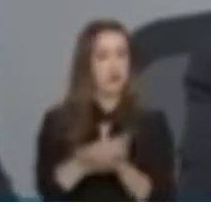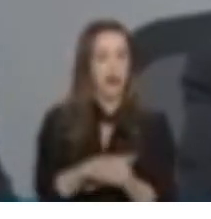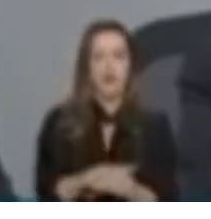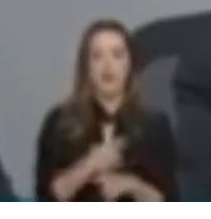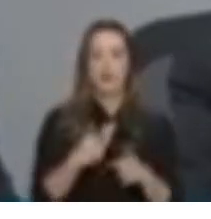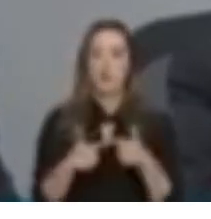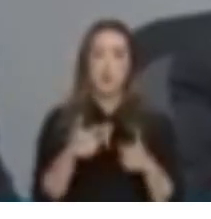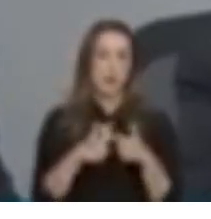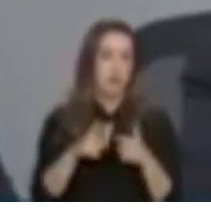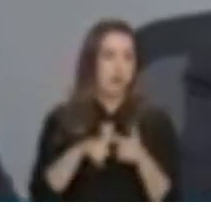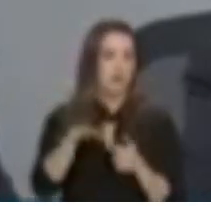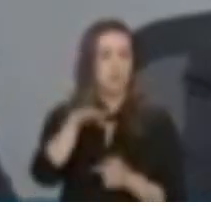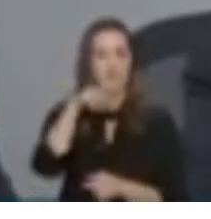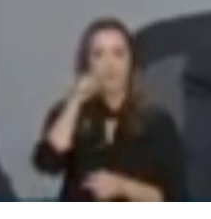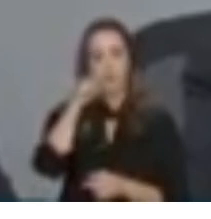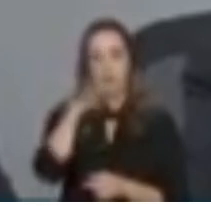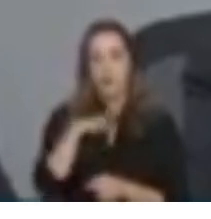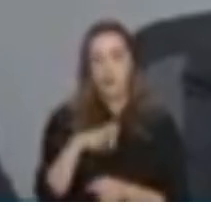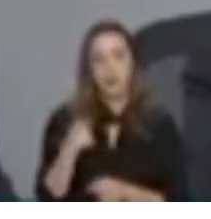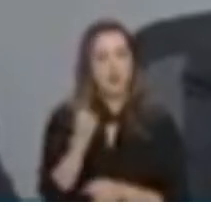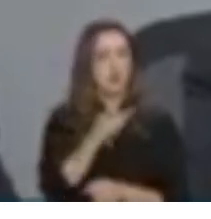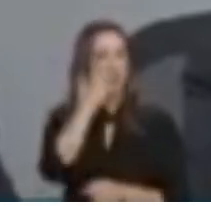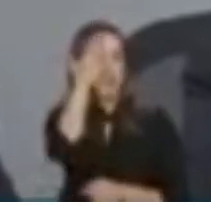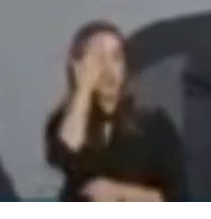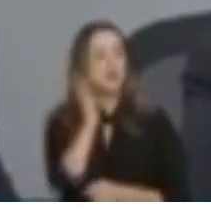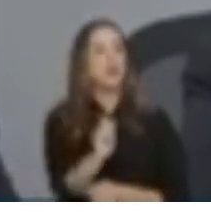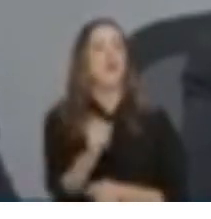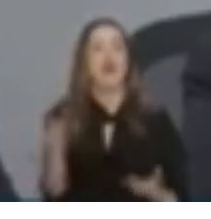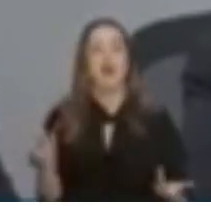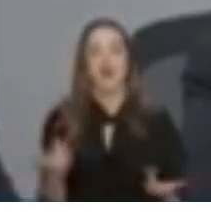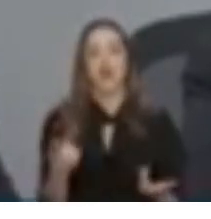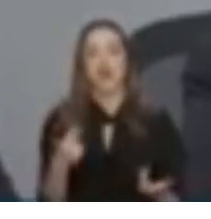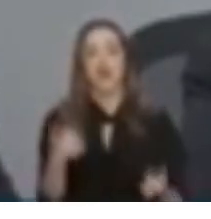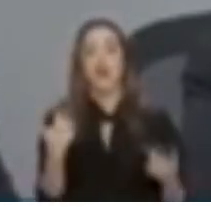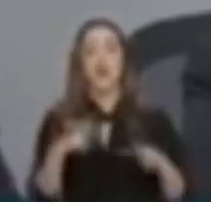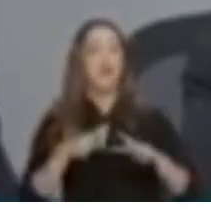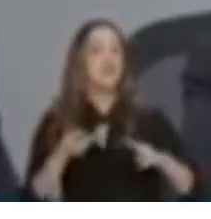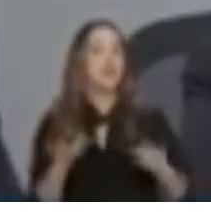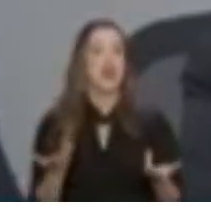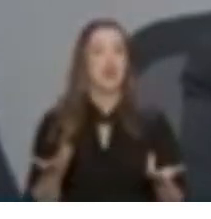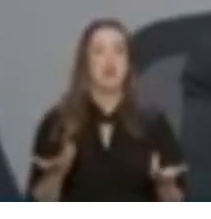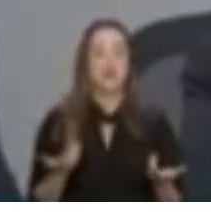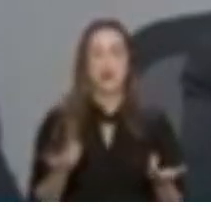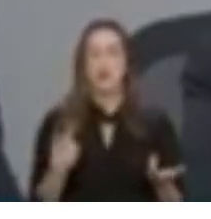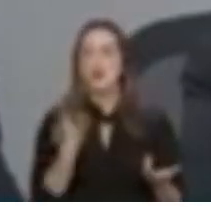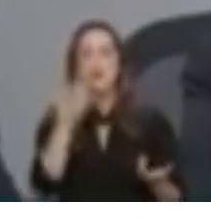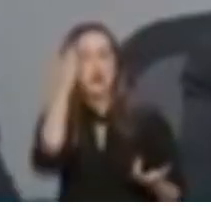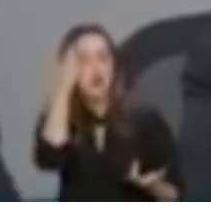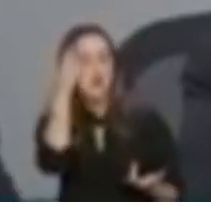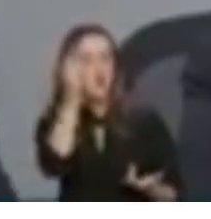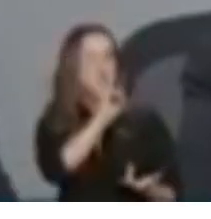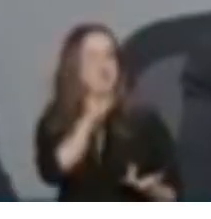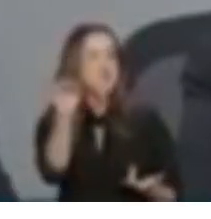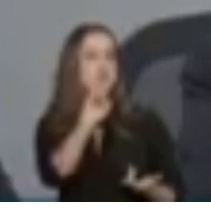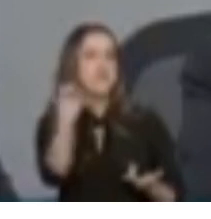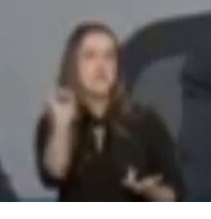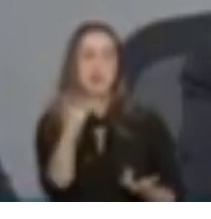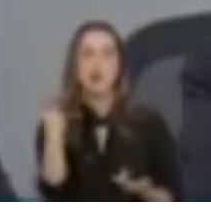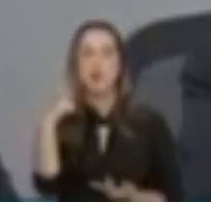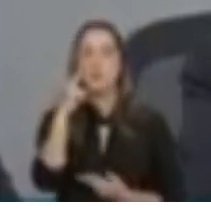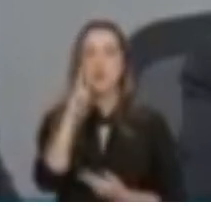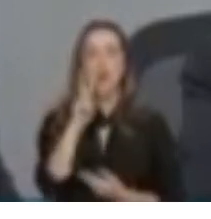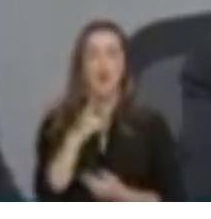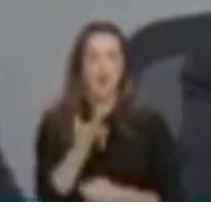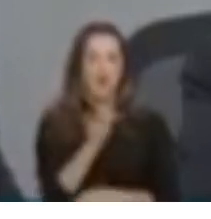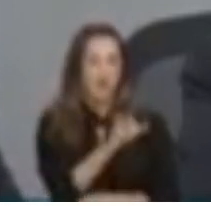respiratórias, nós não sabíamos o que era o vírus, qual era a genética do vírus. Nós não tínhamos nenhuma perspectiva de